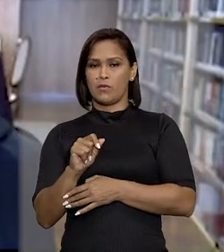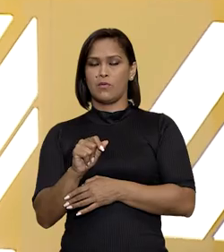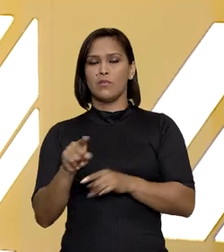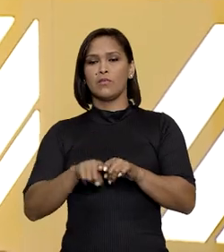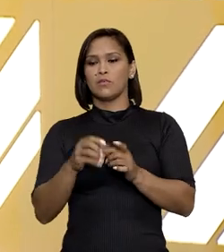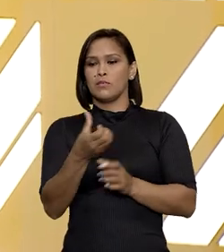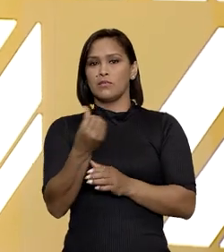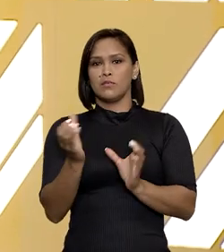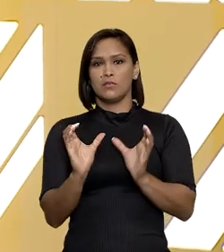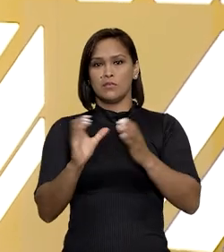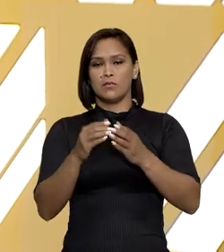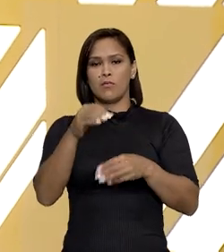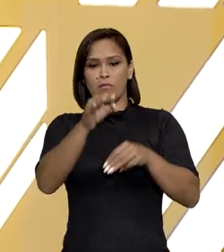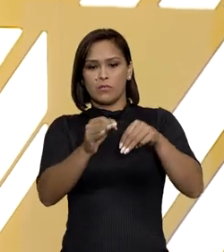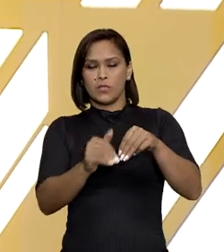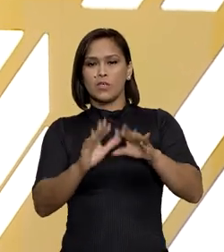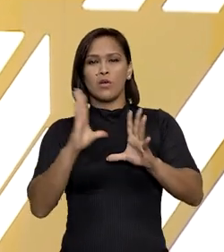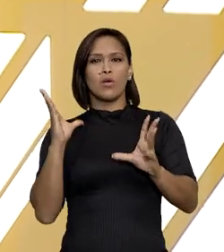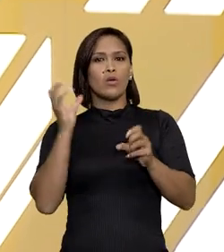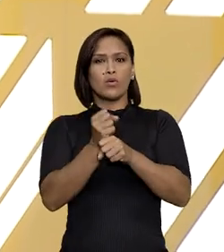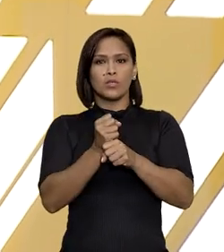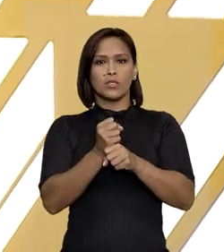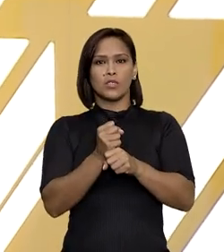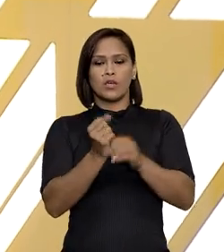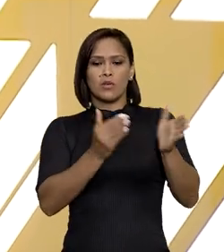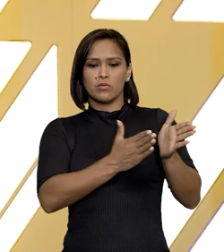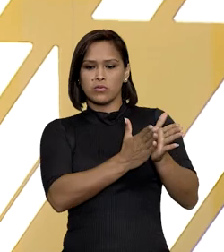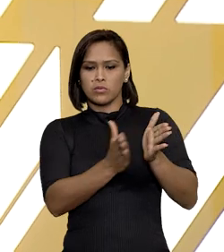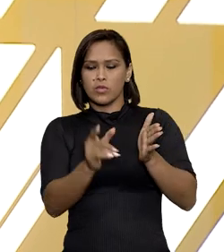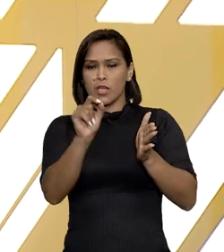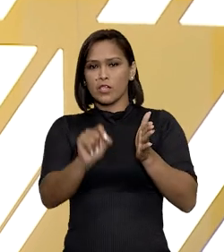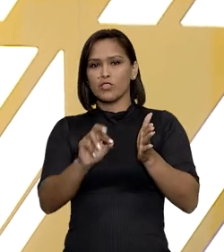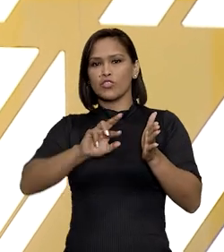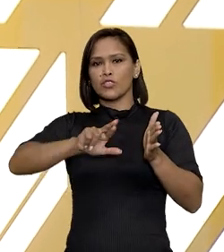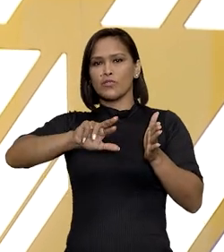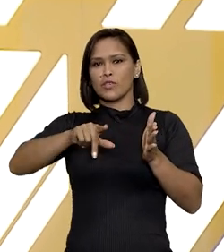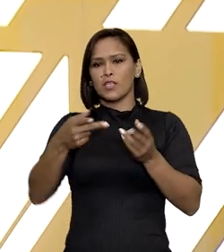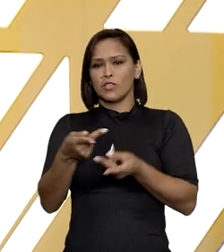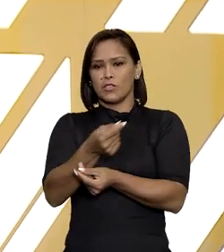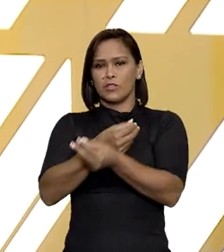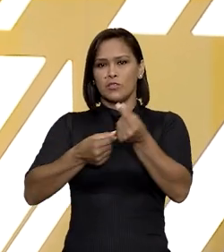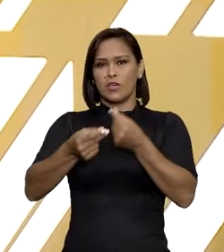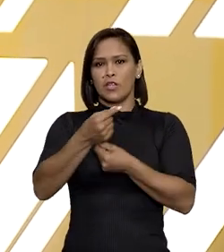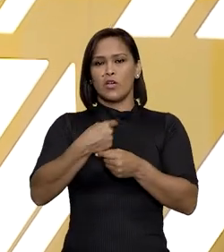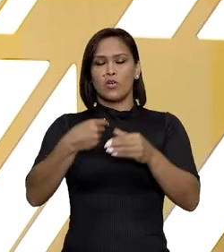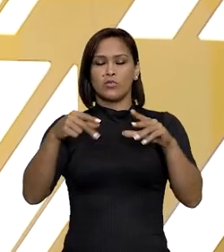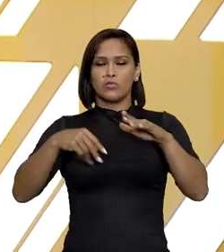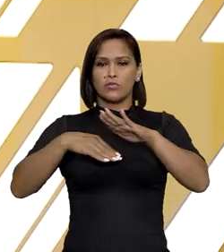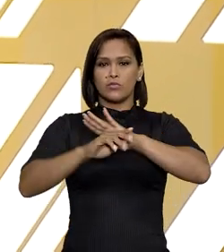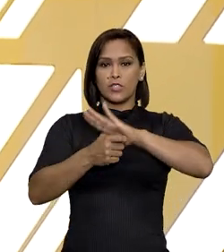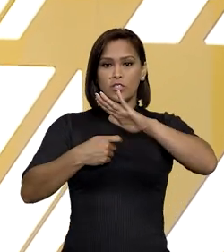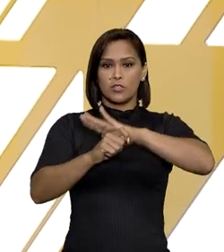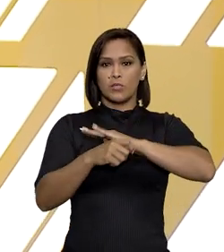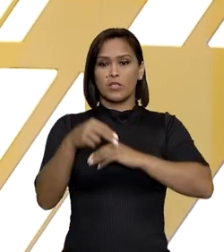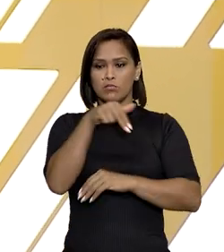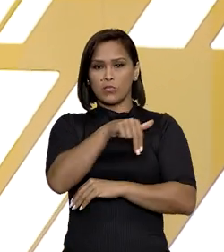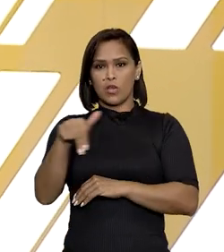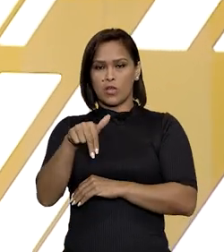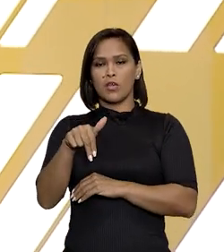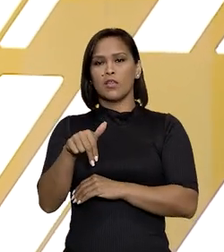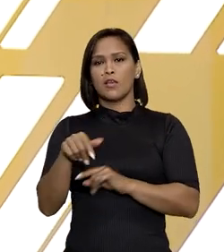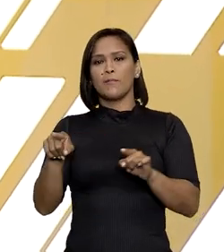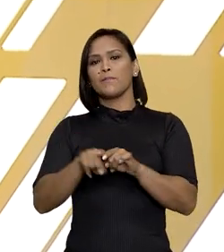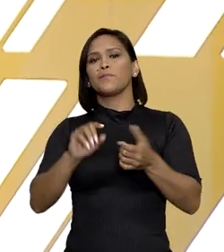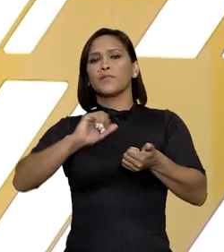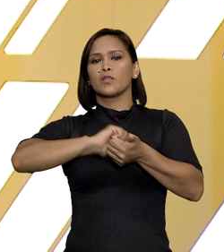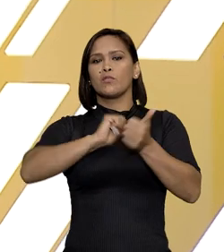cível. E na sexta turma, os ministros concluíram que o desvio de finalidade no uso de recursos do Fundo de Investimentos do